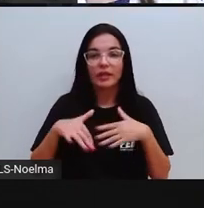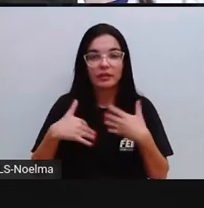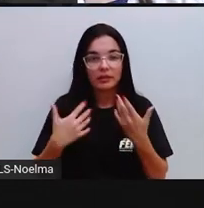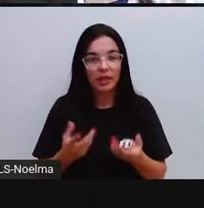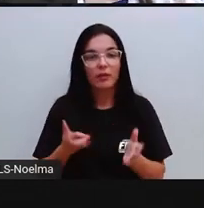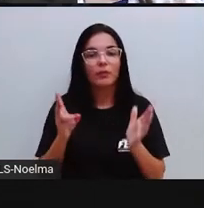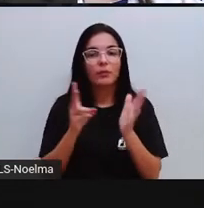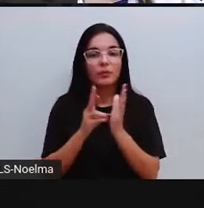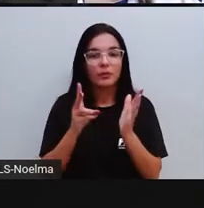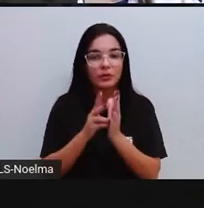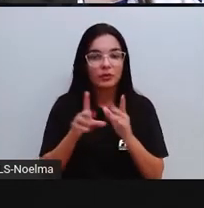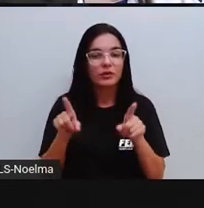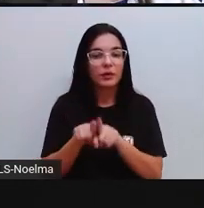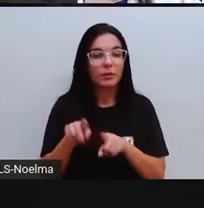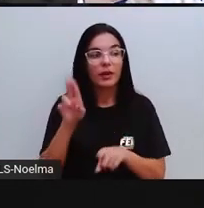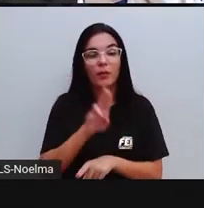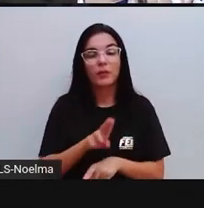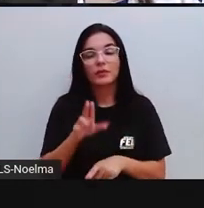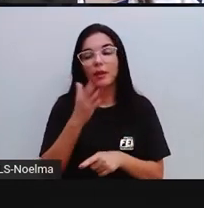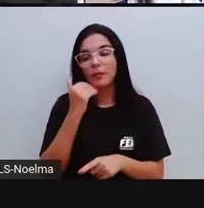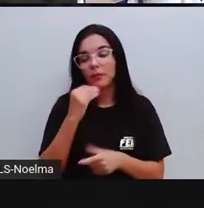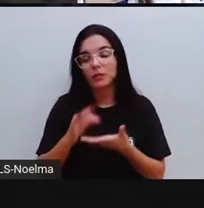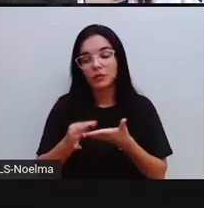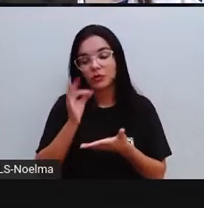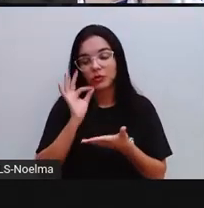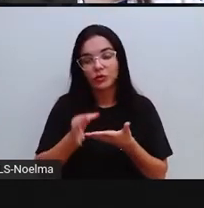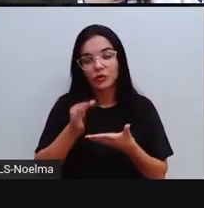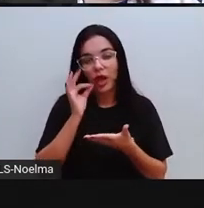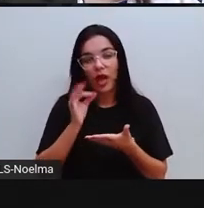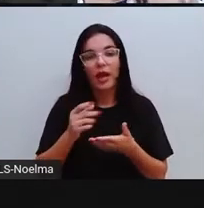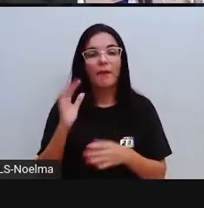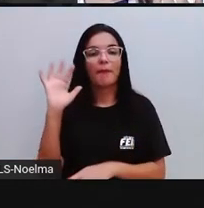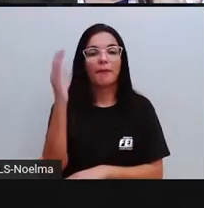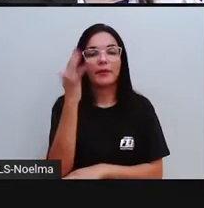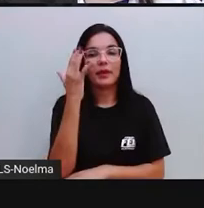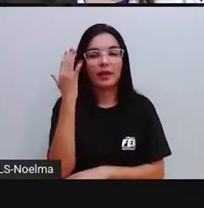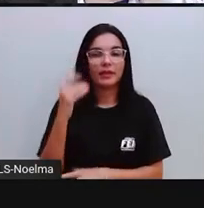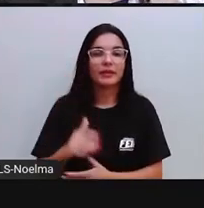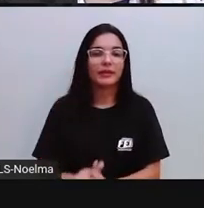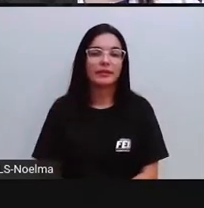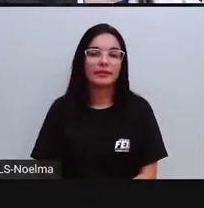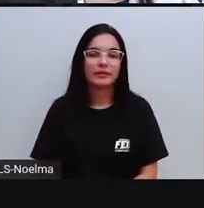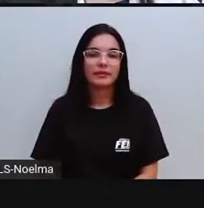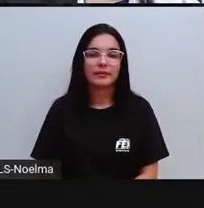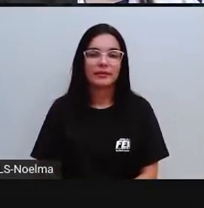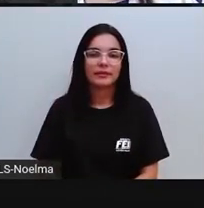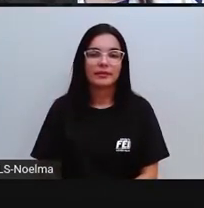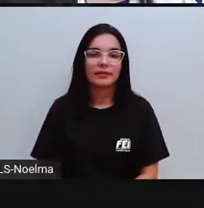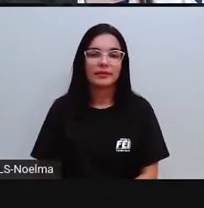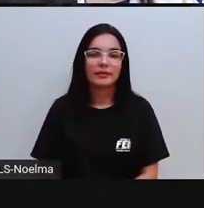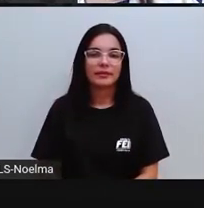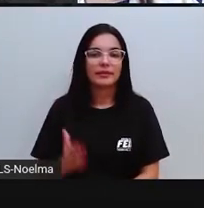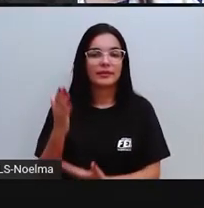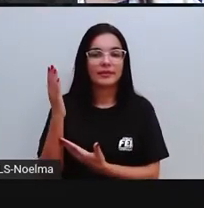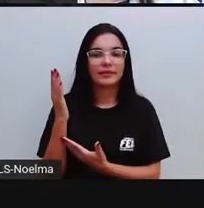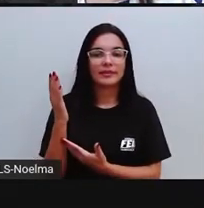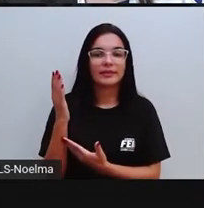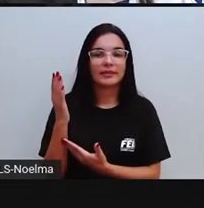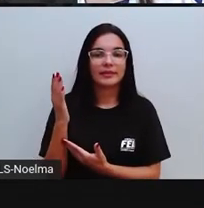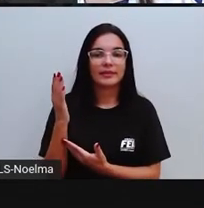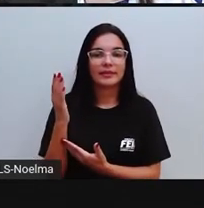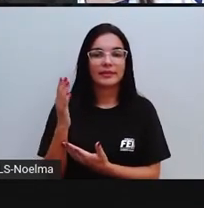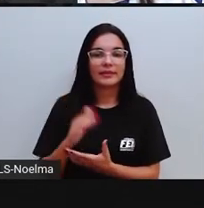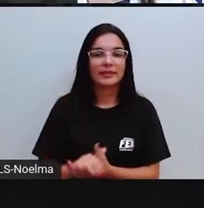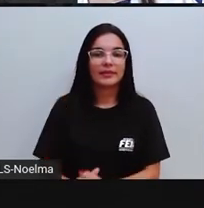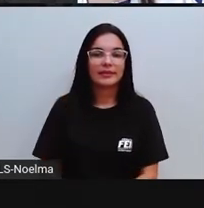utilizam muito, né, os chás, as plantas como medicamento, certo? Claro que